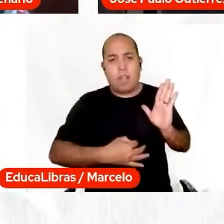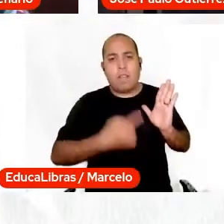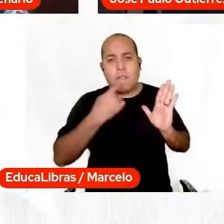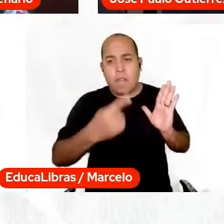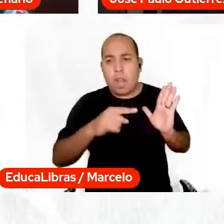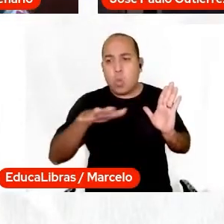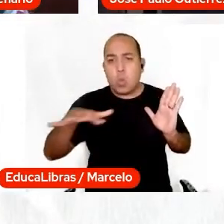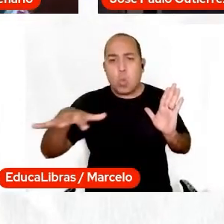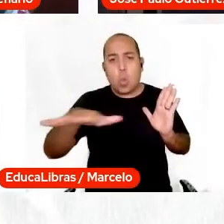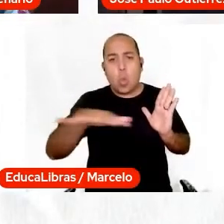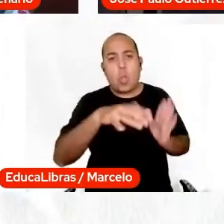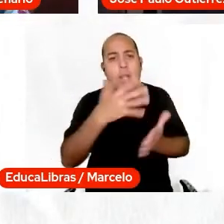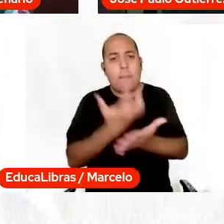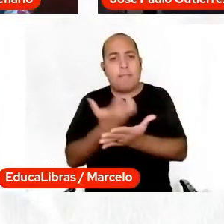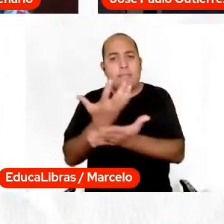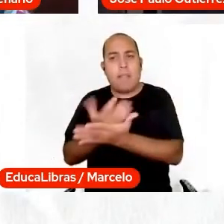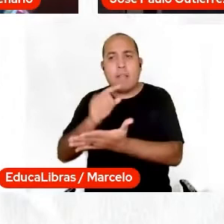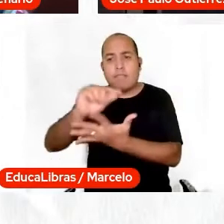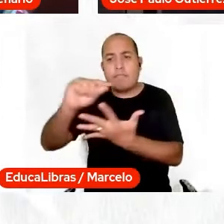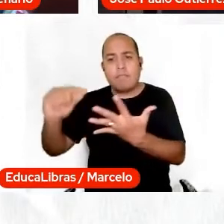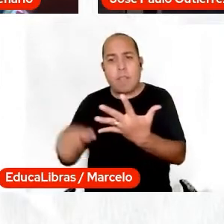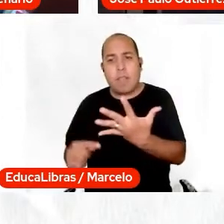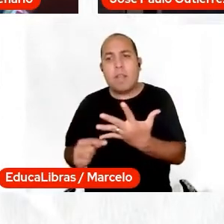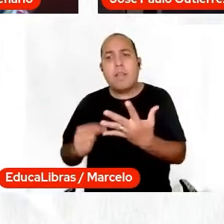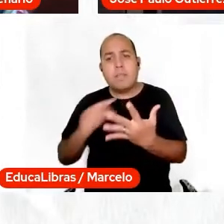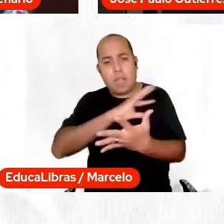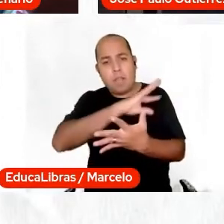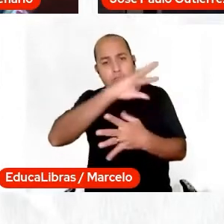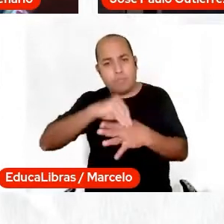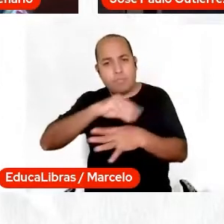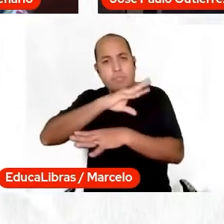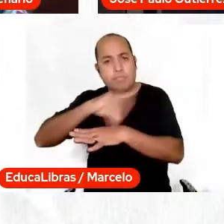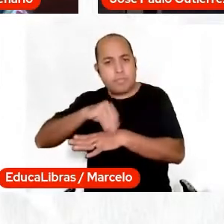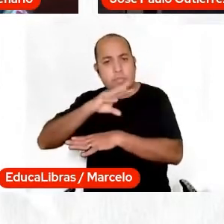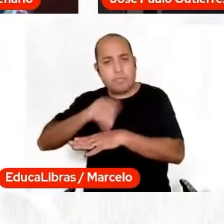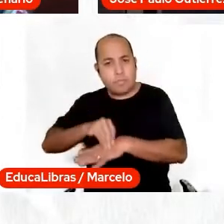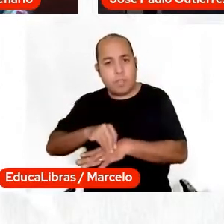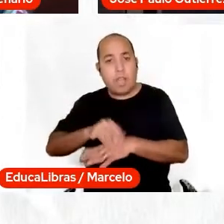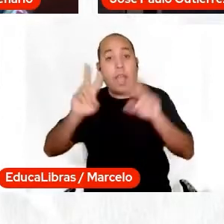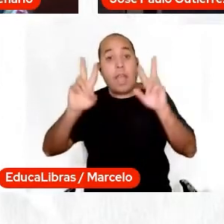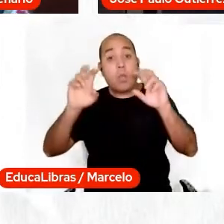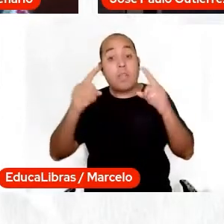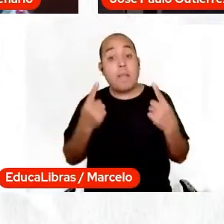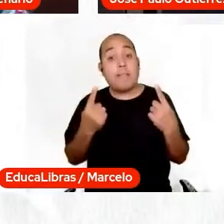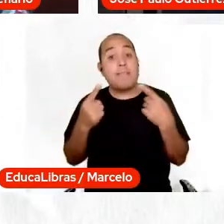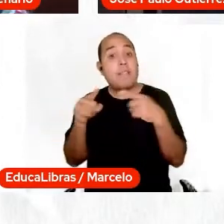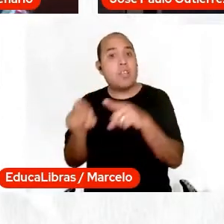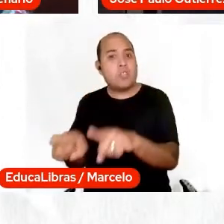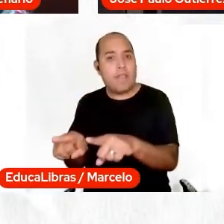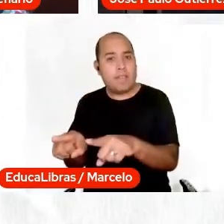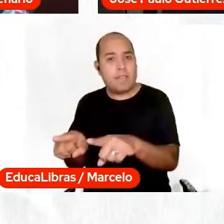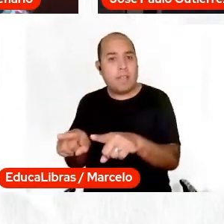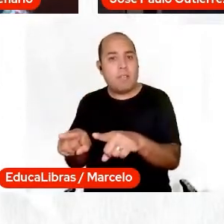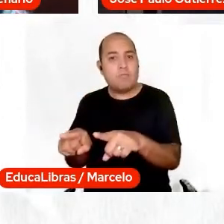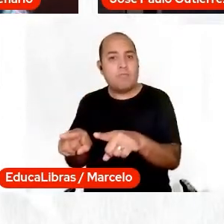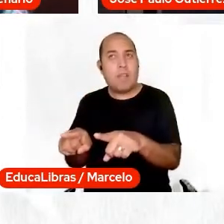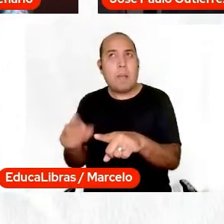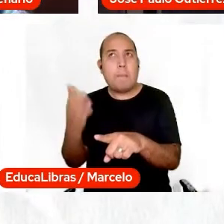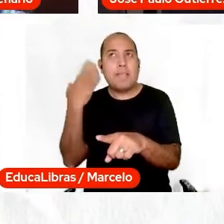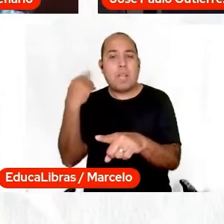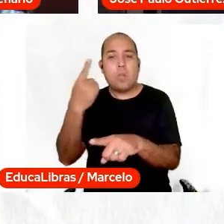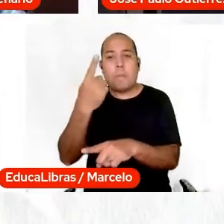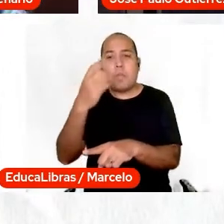educação básica, né? É um tema transversal que desde a década de 90 já está aparecendo na